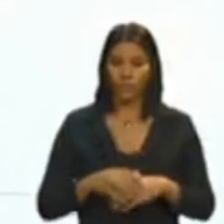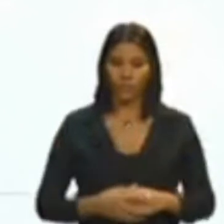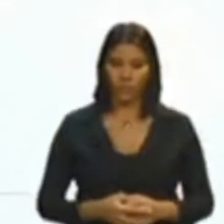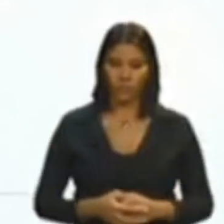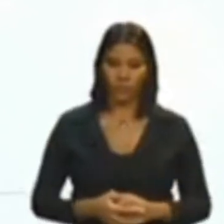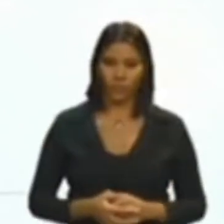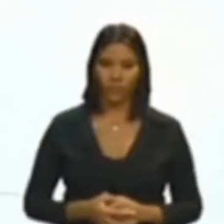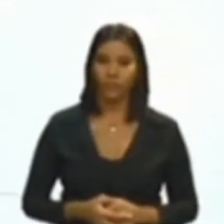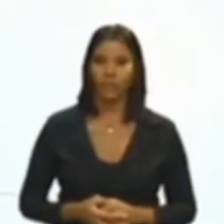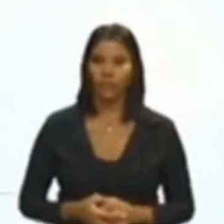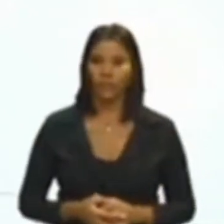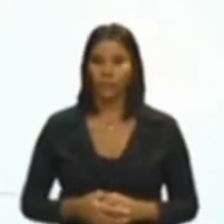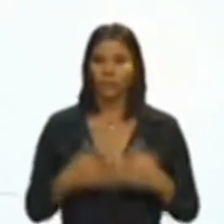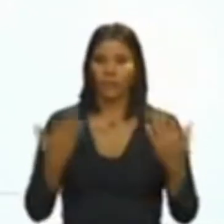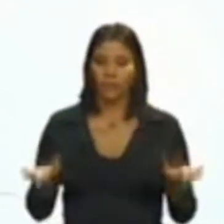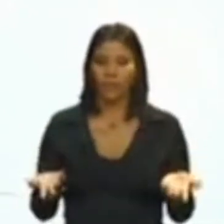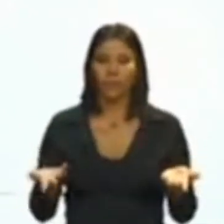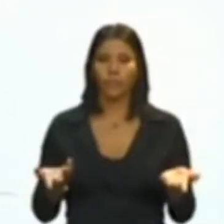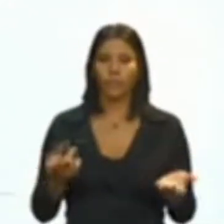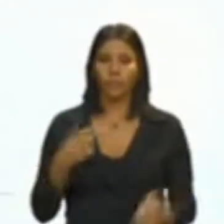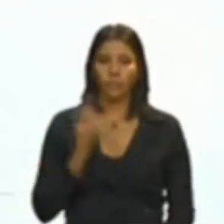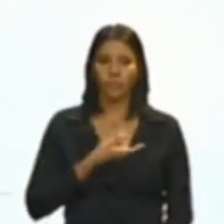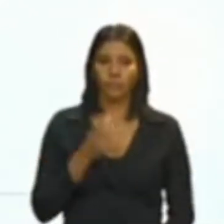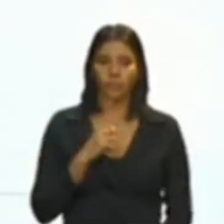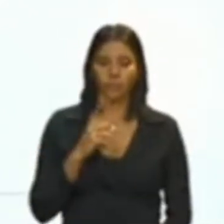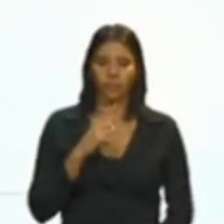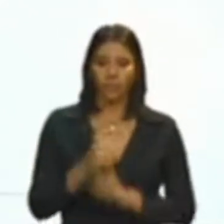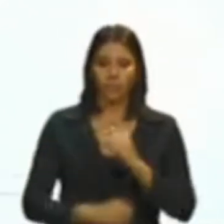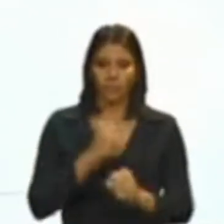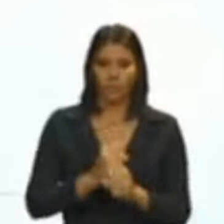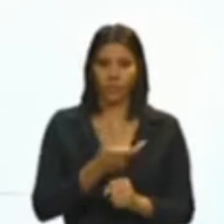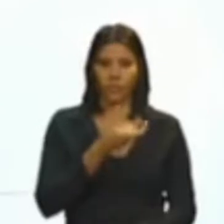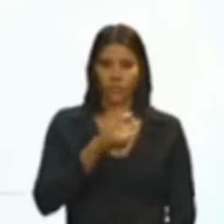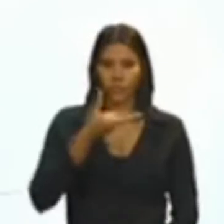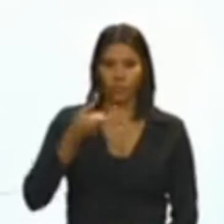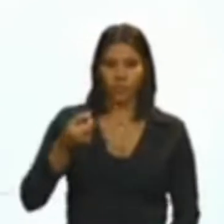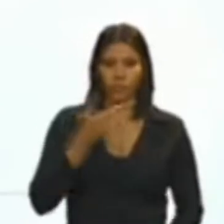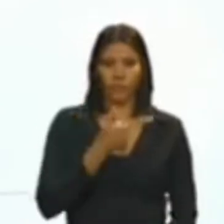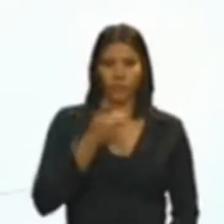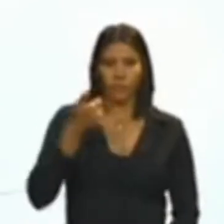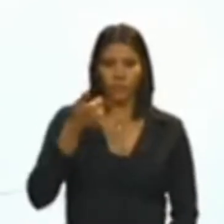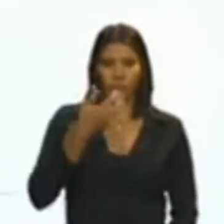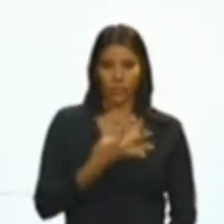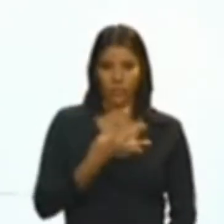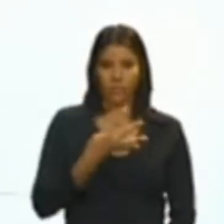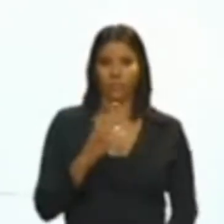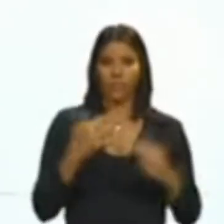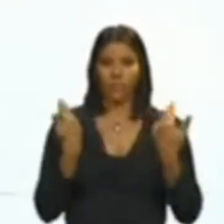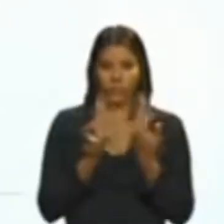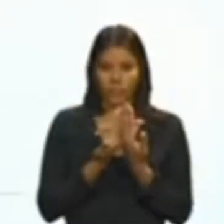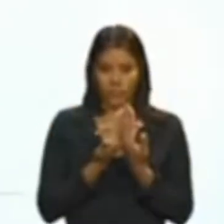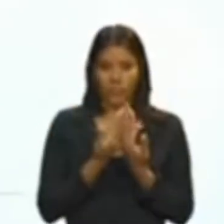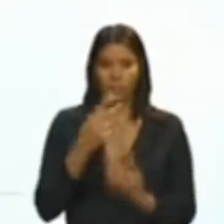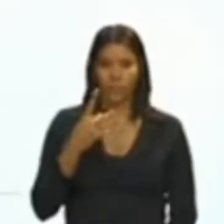Bem, como produção legislativa nós tivemos durante o ano de 2021 214 sessões plenárias,